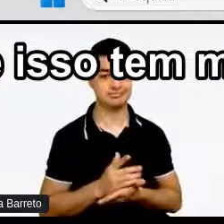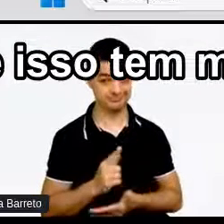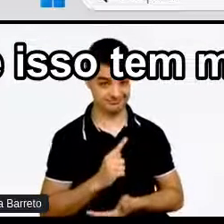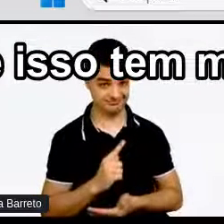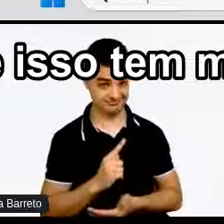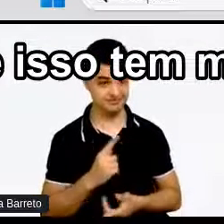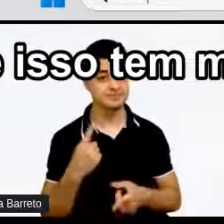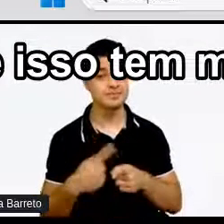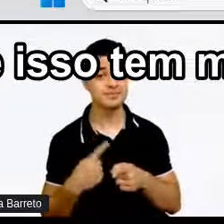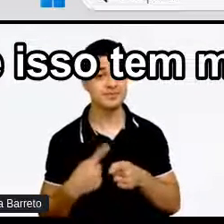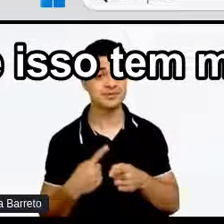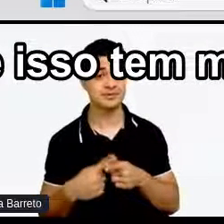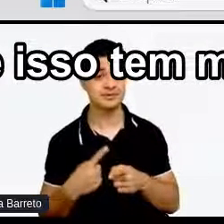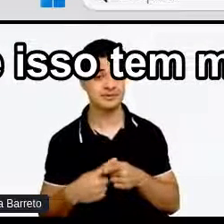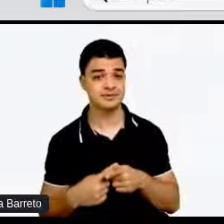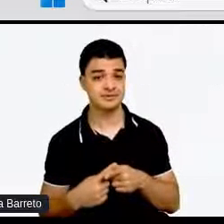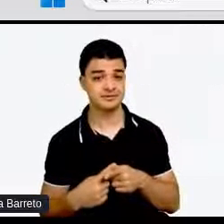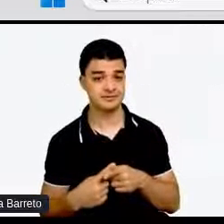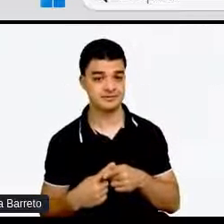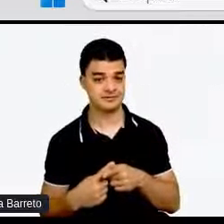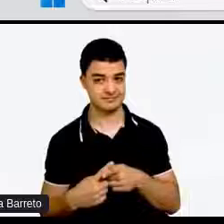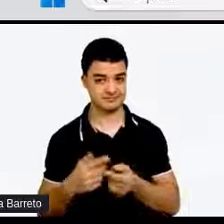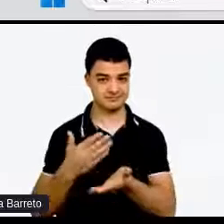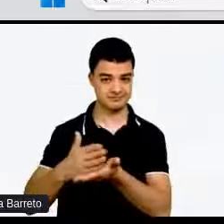Será que isso tem mesmo que nos separar?